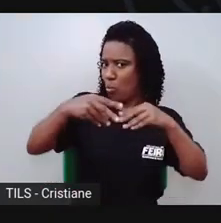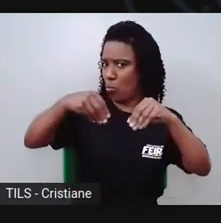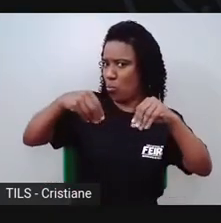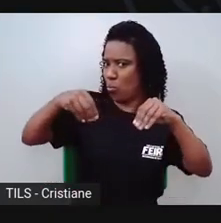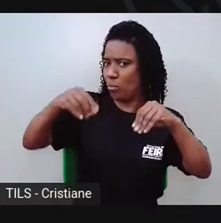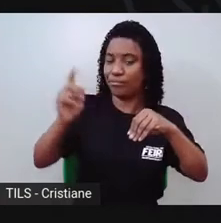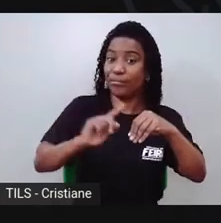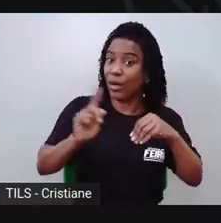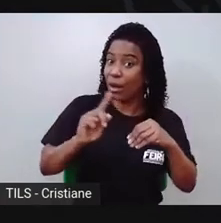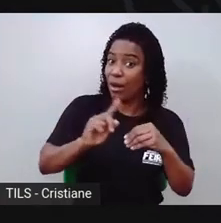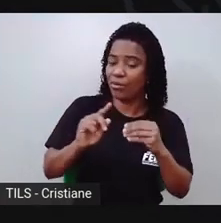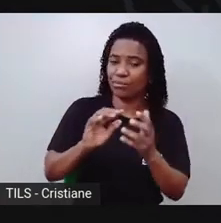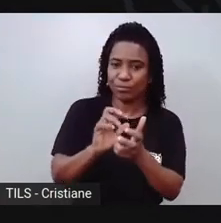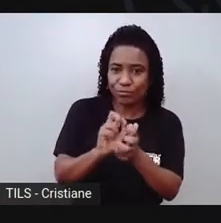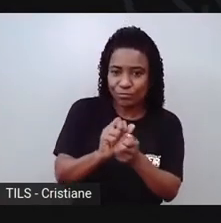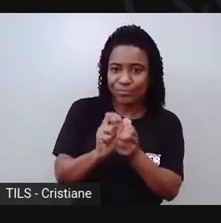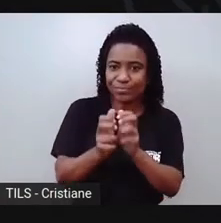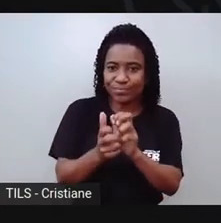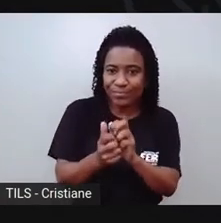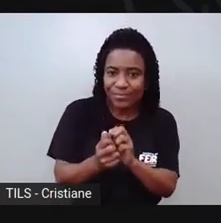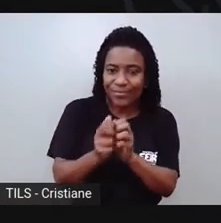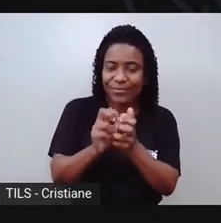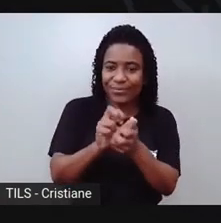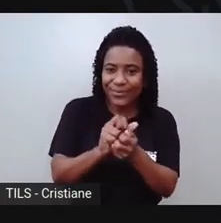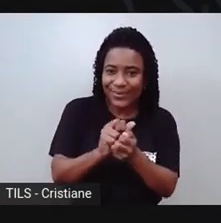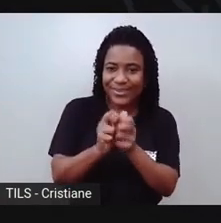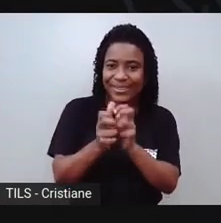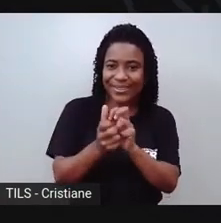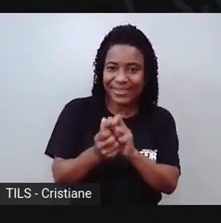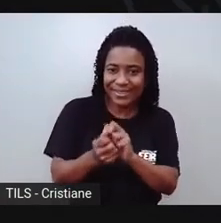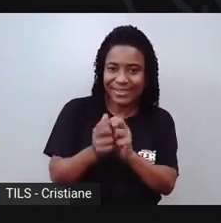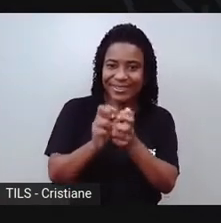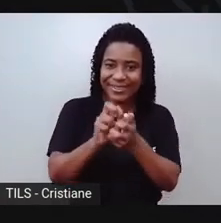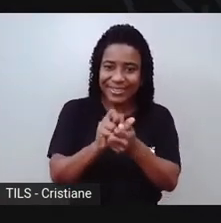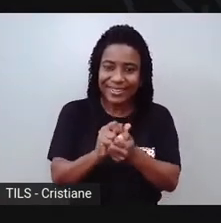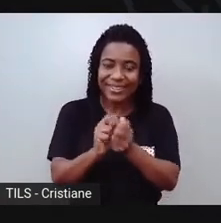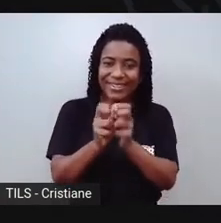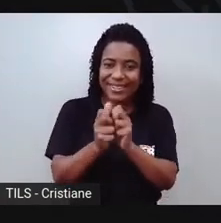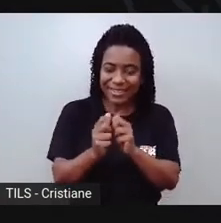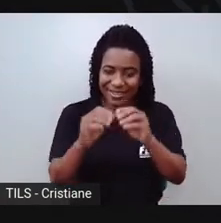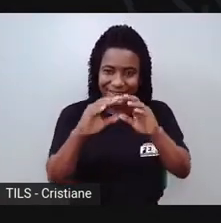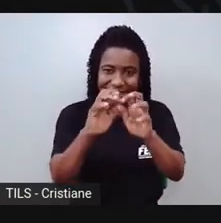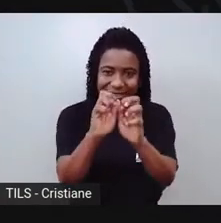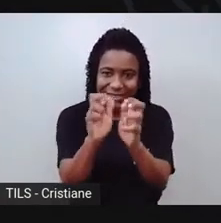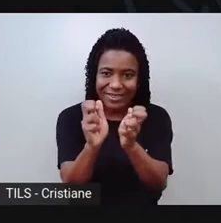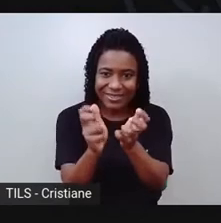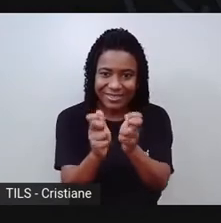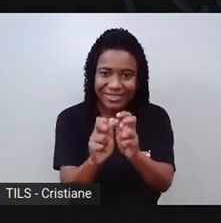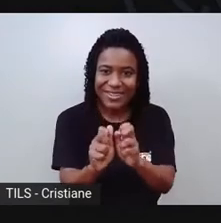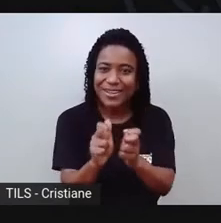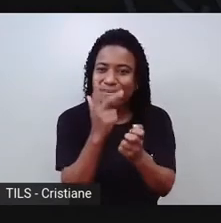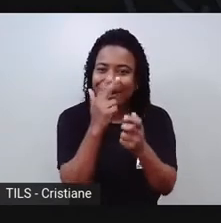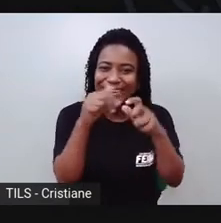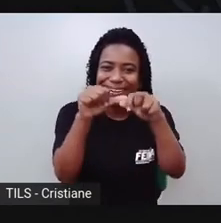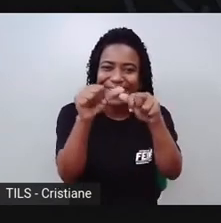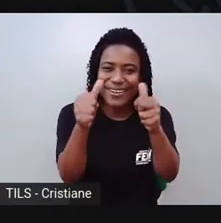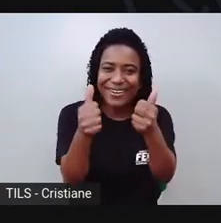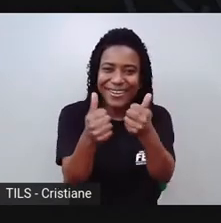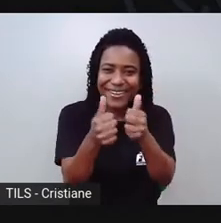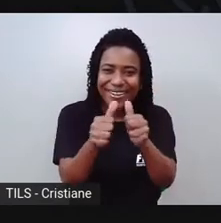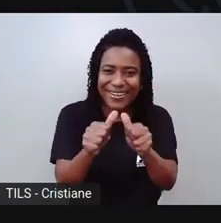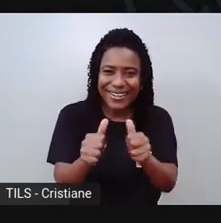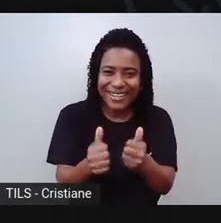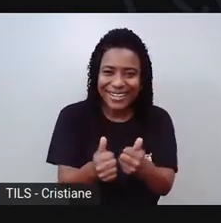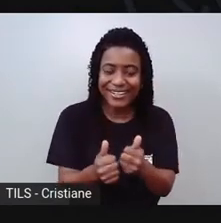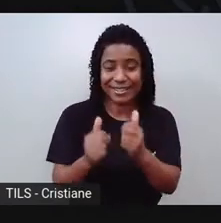que depois que a gente faz as pecinhas de barro, que ele endurece, ele vira cerâmica. E na casa de